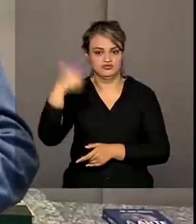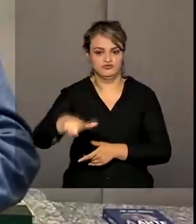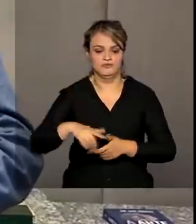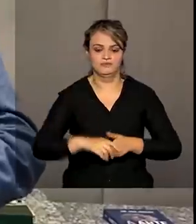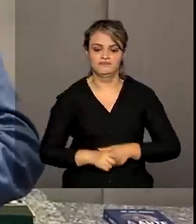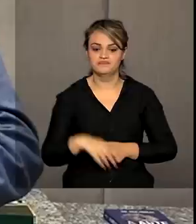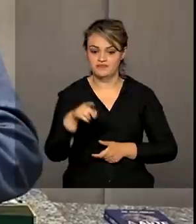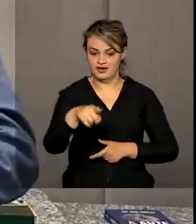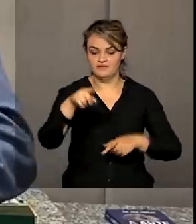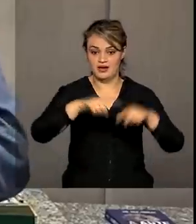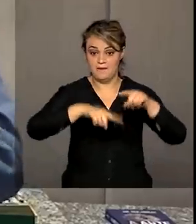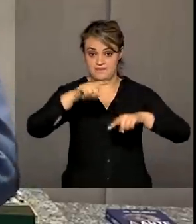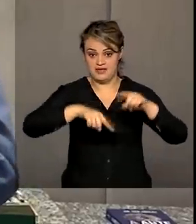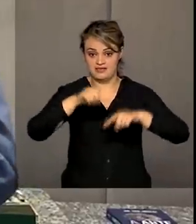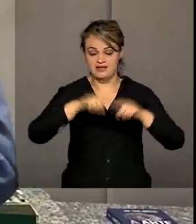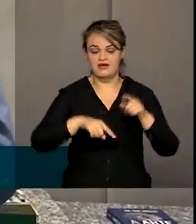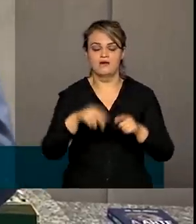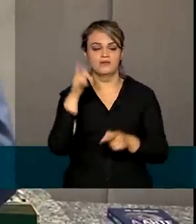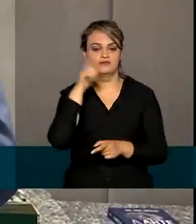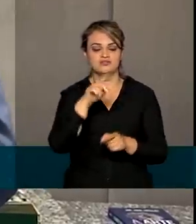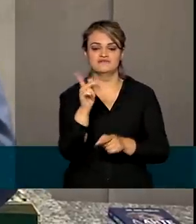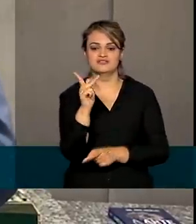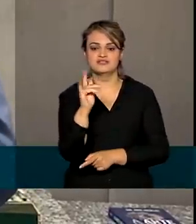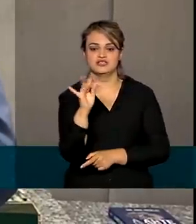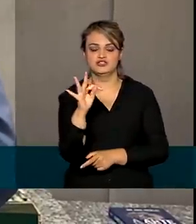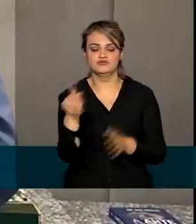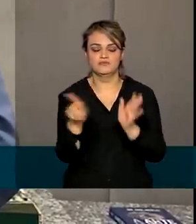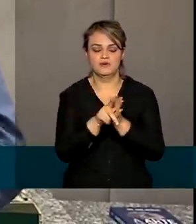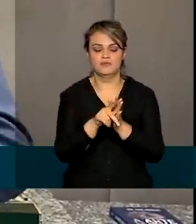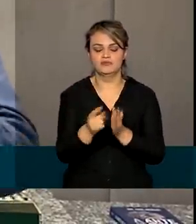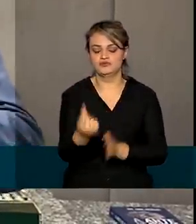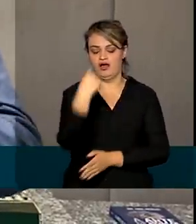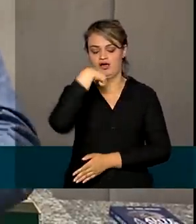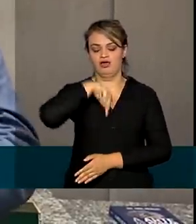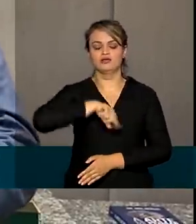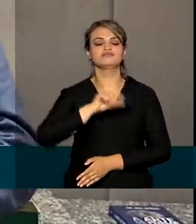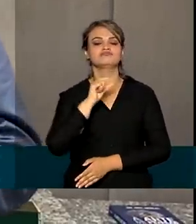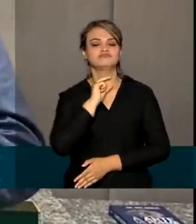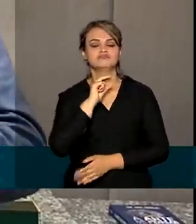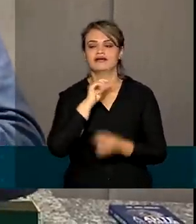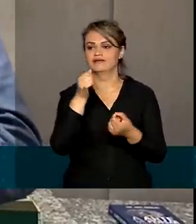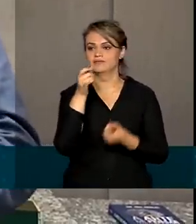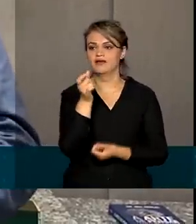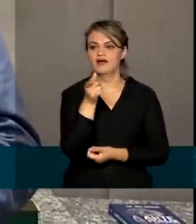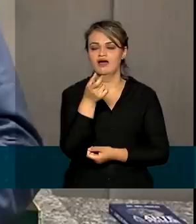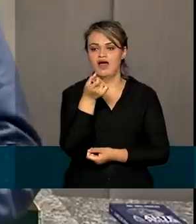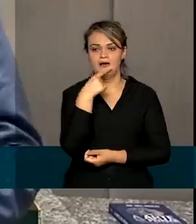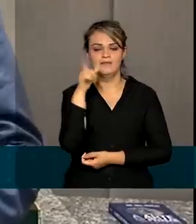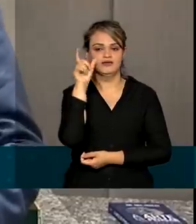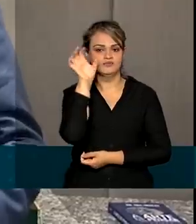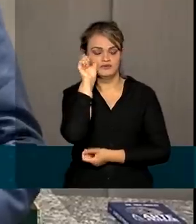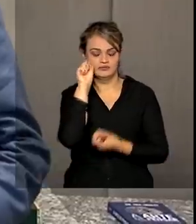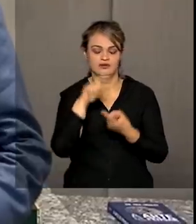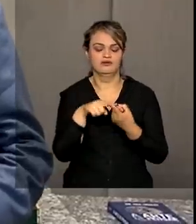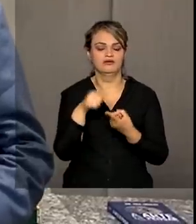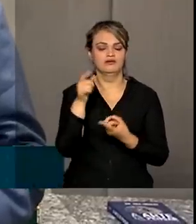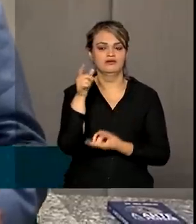Insumos para o chamado kit de intubação orotraqueal, anestésicos, sedativos,